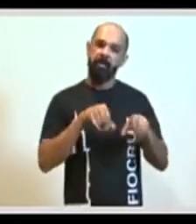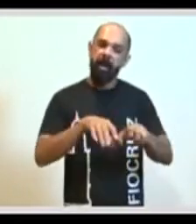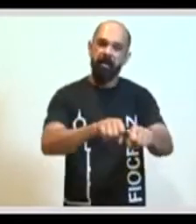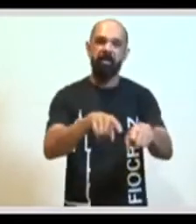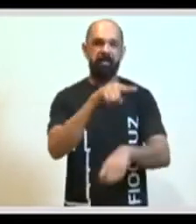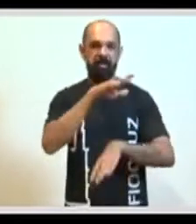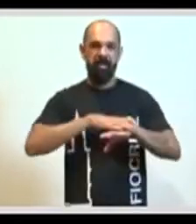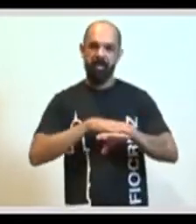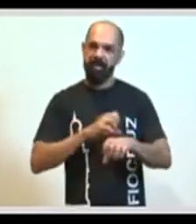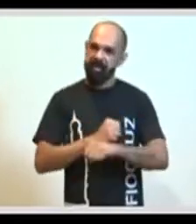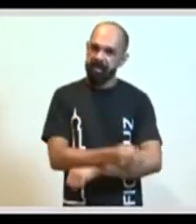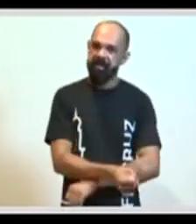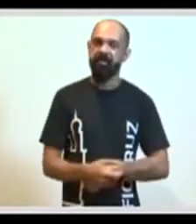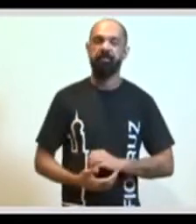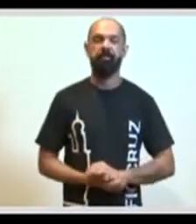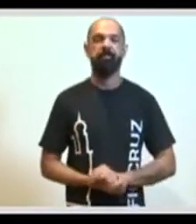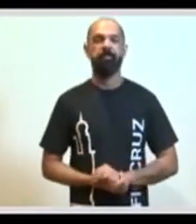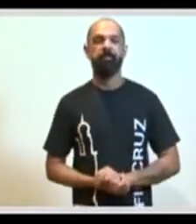mesmo.